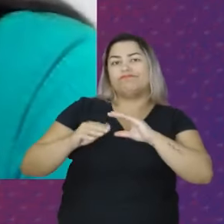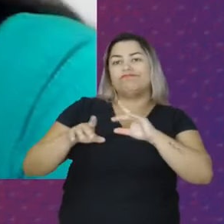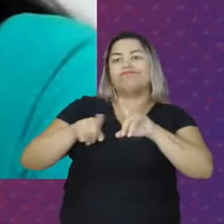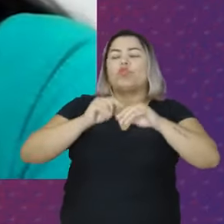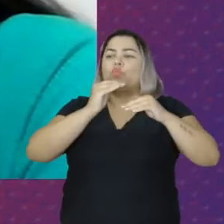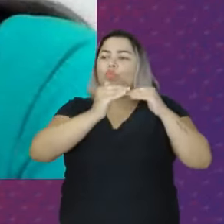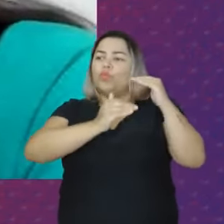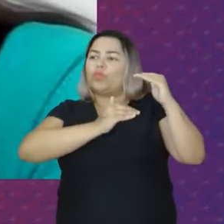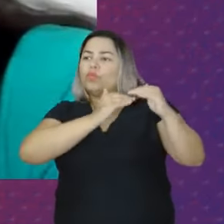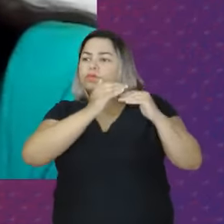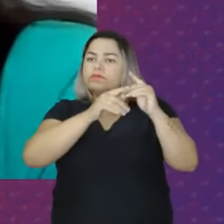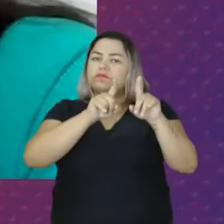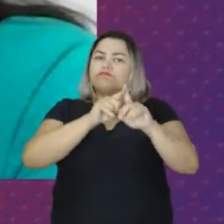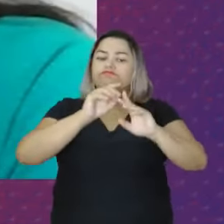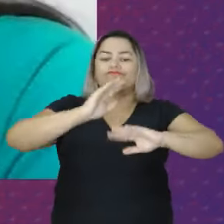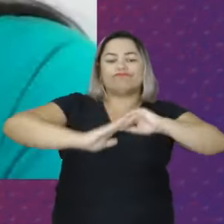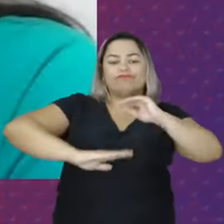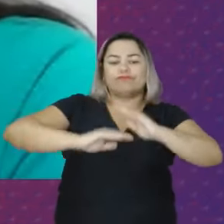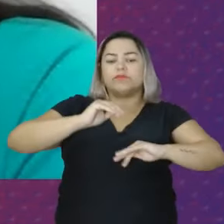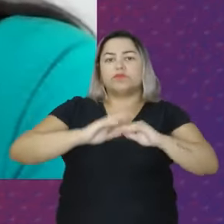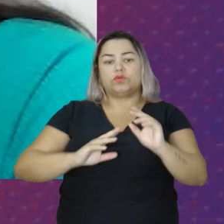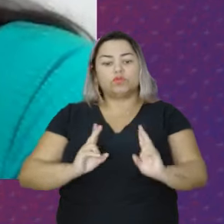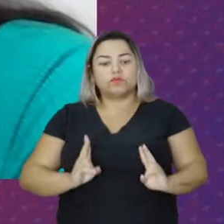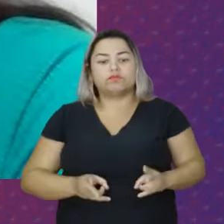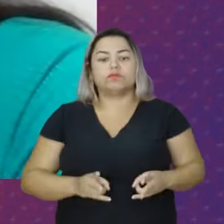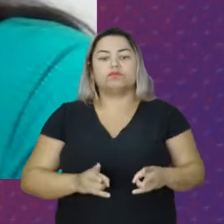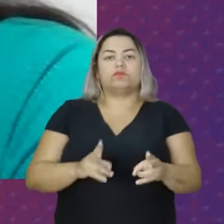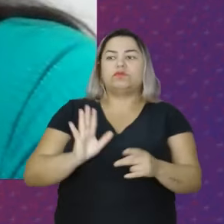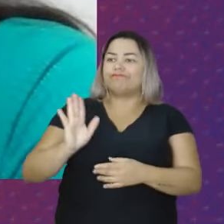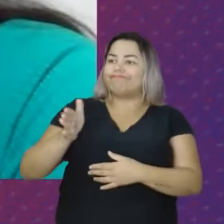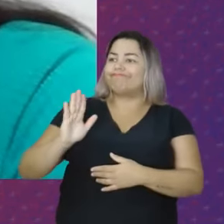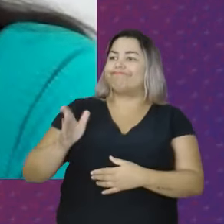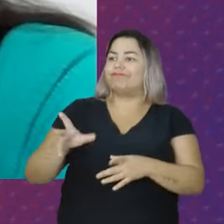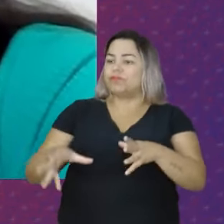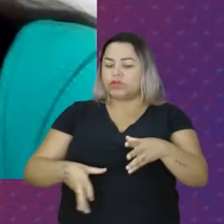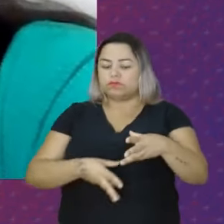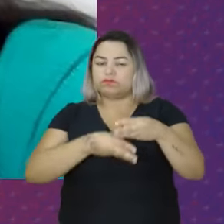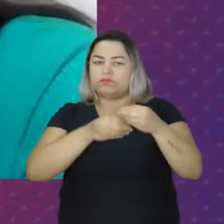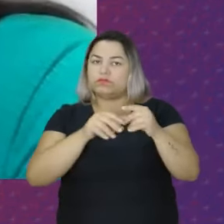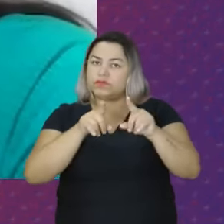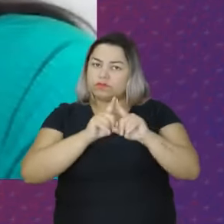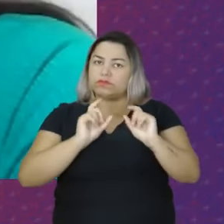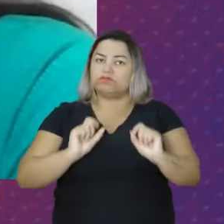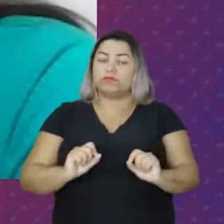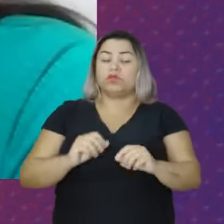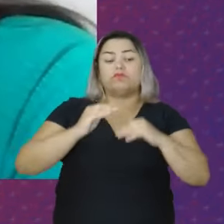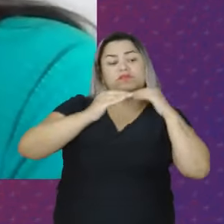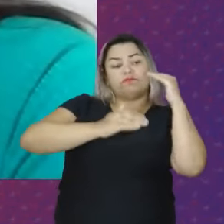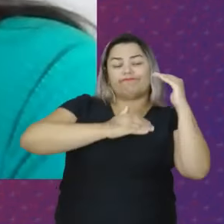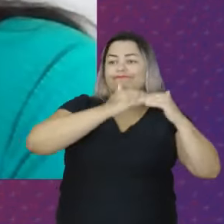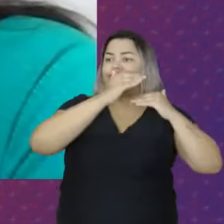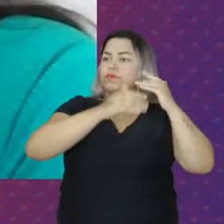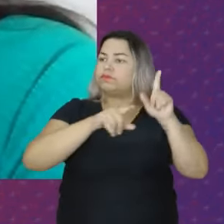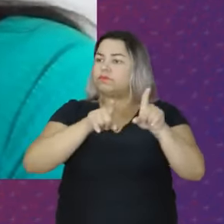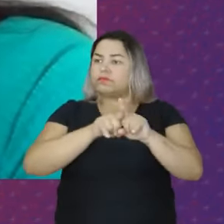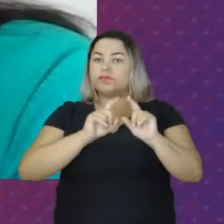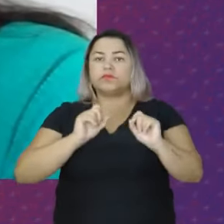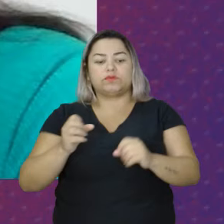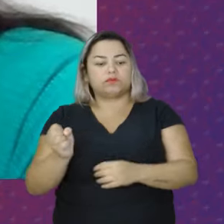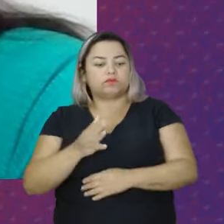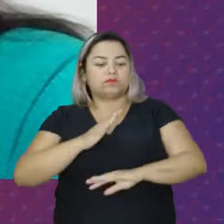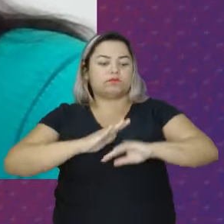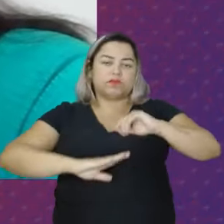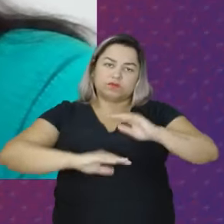desenvolvimento Das ações Tanto a continuidade Das ações Que já haviam sendo implementadas Quanto o desenvolvimento De novas